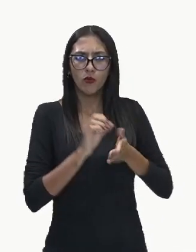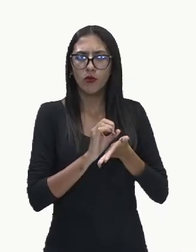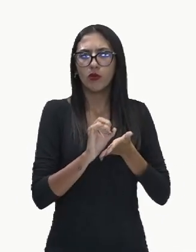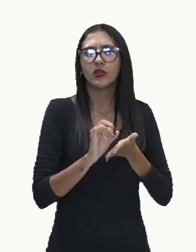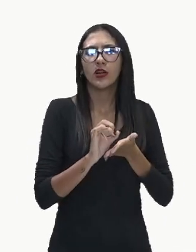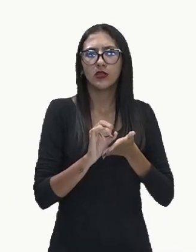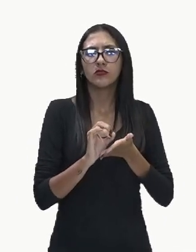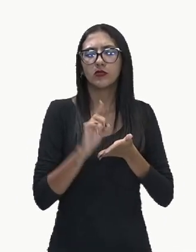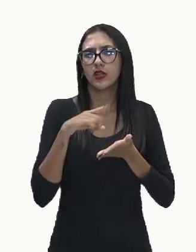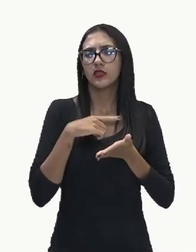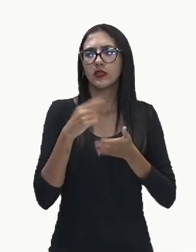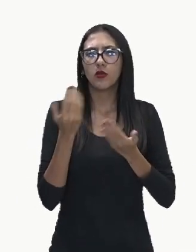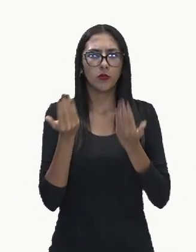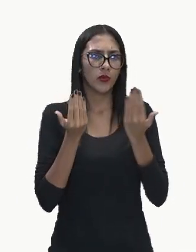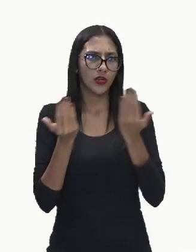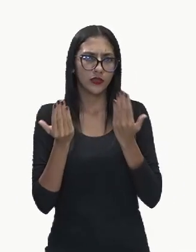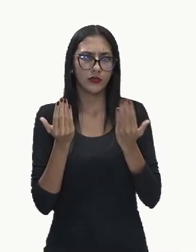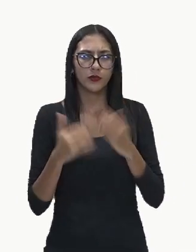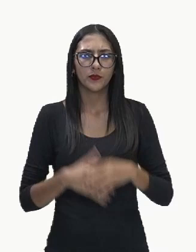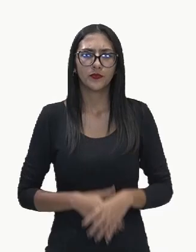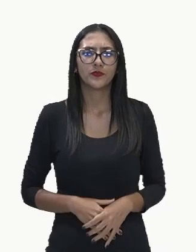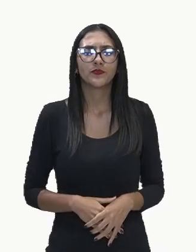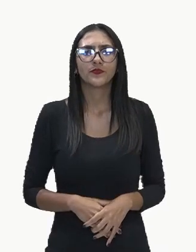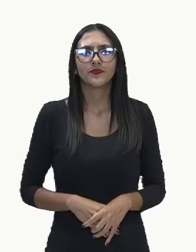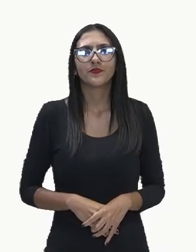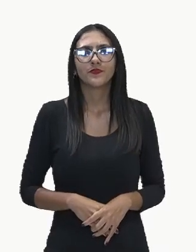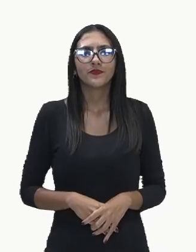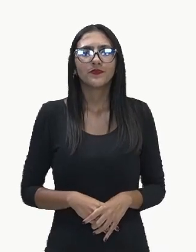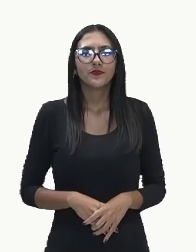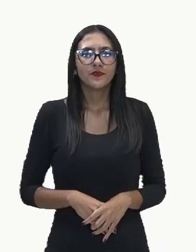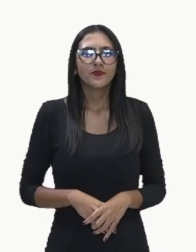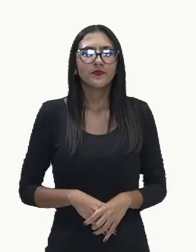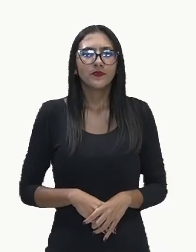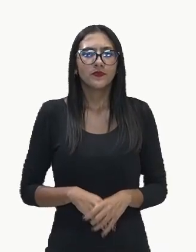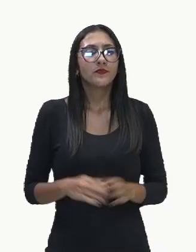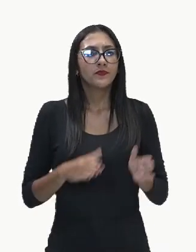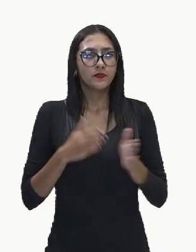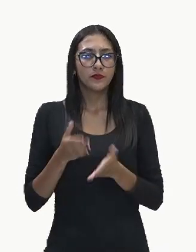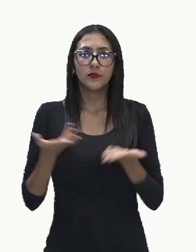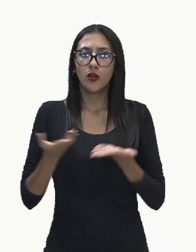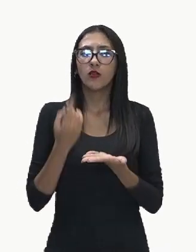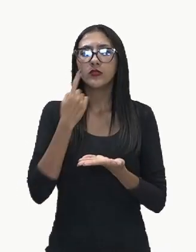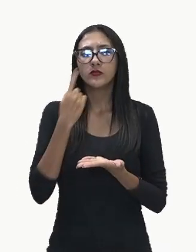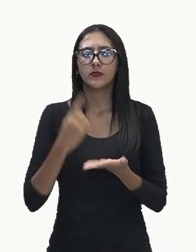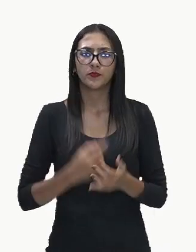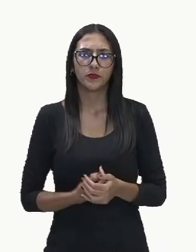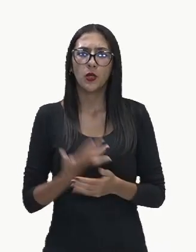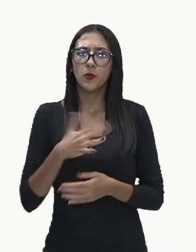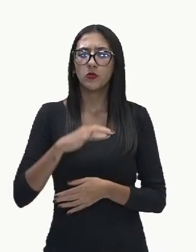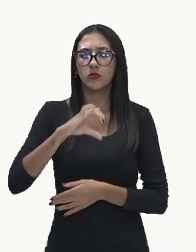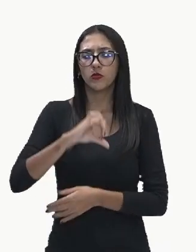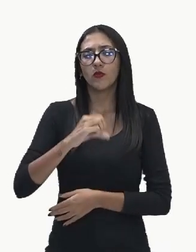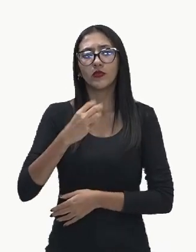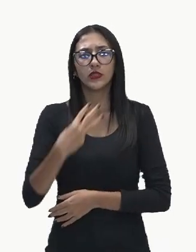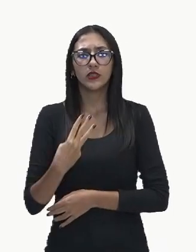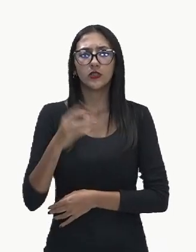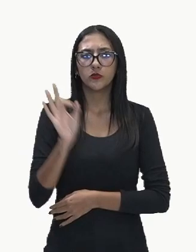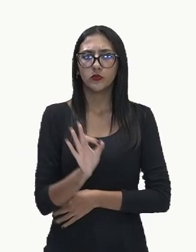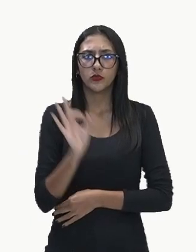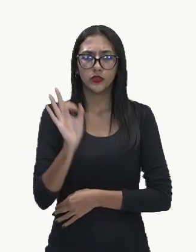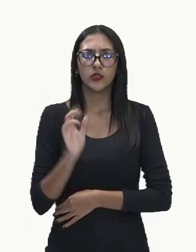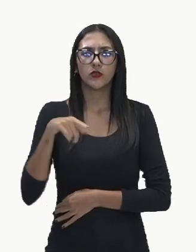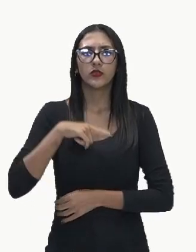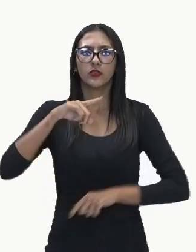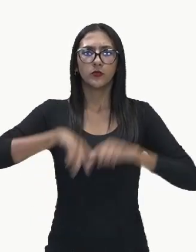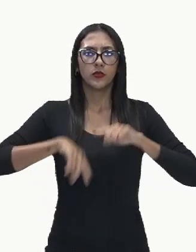panorama geral. Vamos adiante, a gente vai ver que se estima que aproximadamente 93% dos